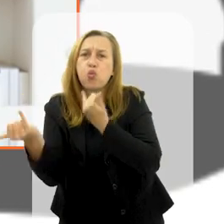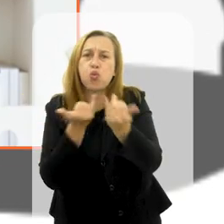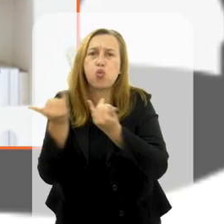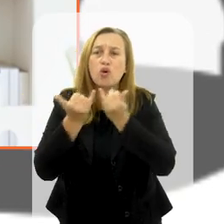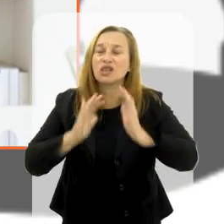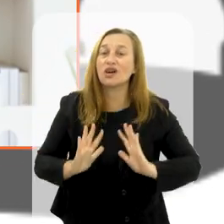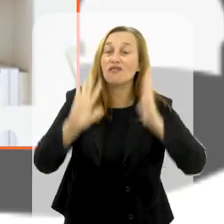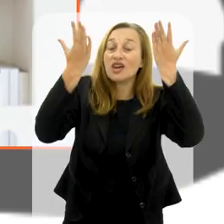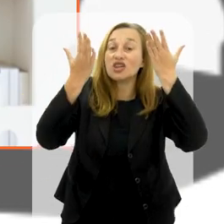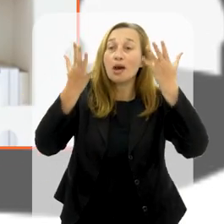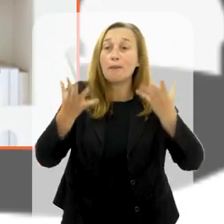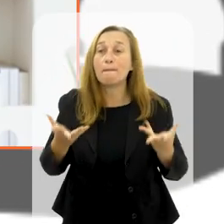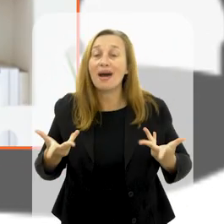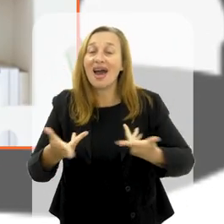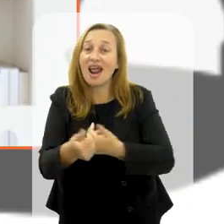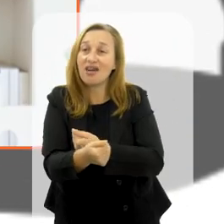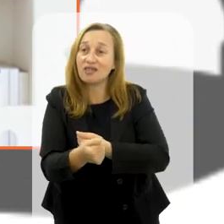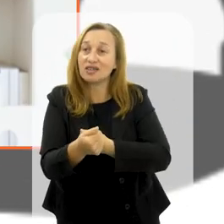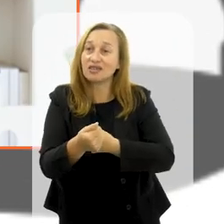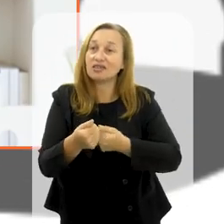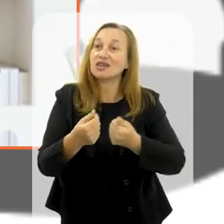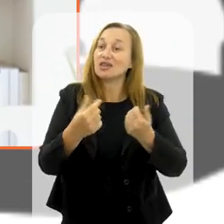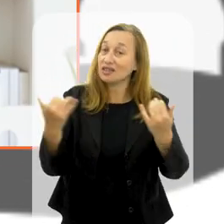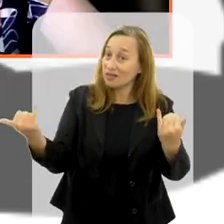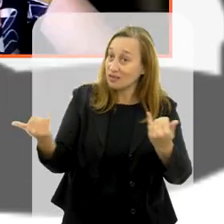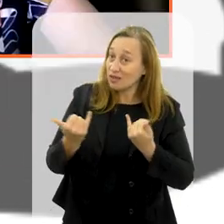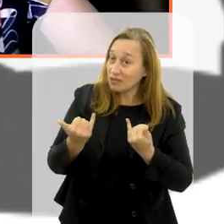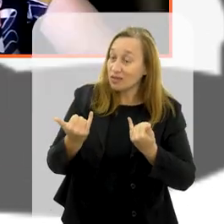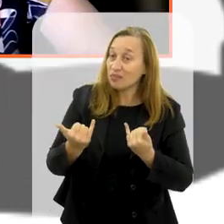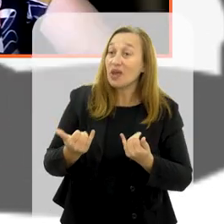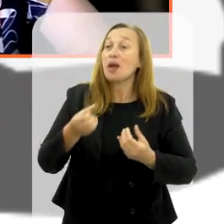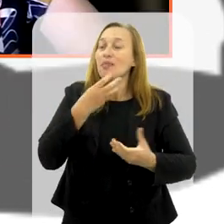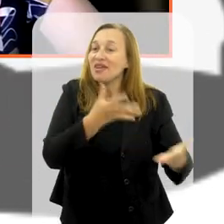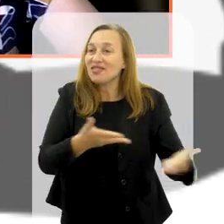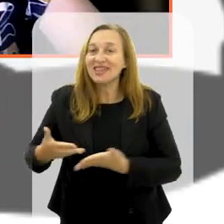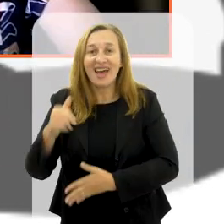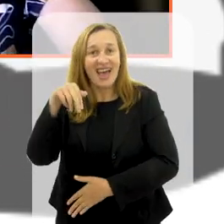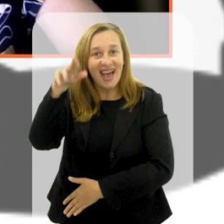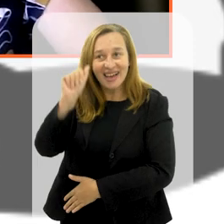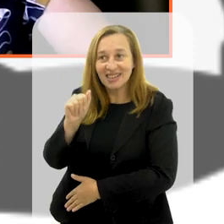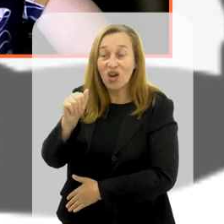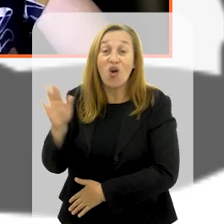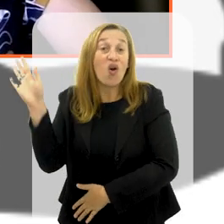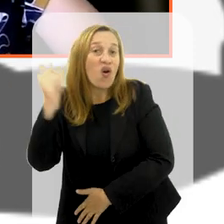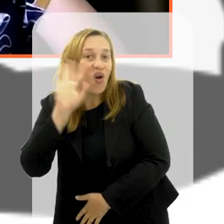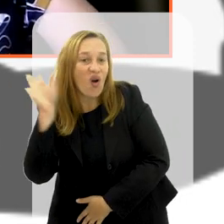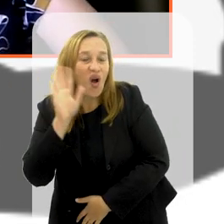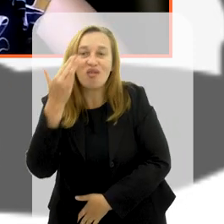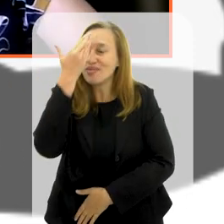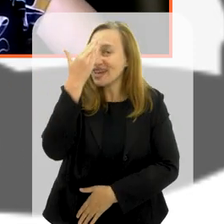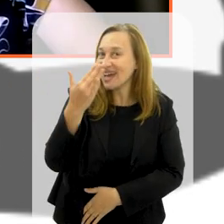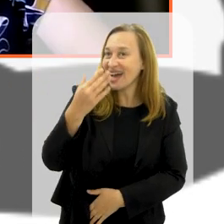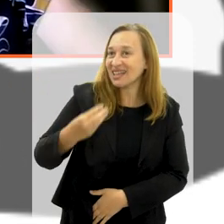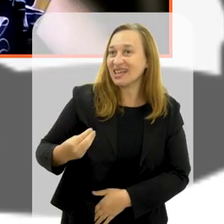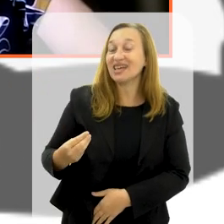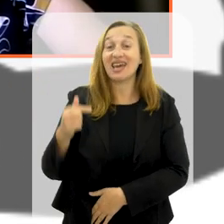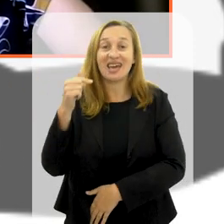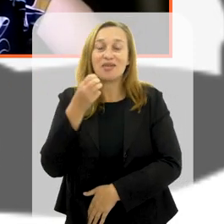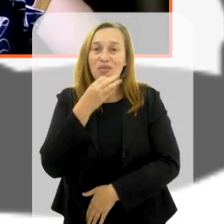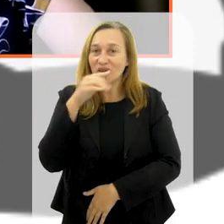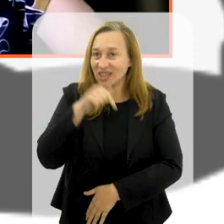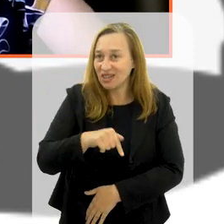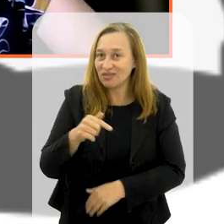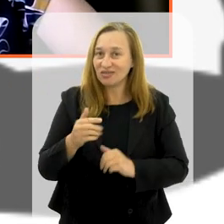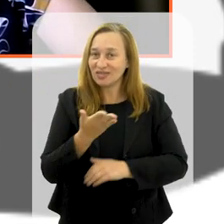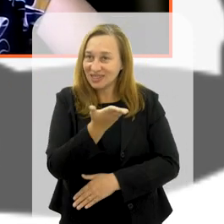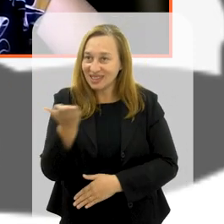esse evento magnânimo vai nos trazer. Bem-vinda, Ana! Olá, muito obrigada, um prazer estar aqui com vocês.